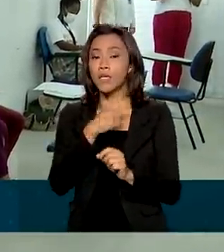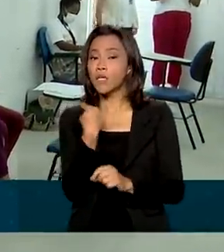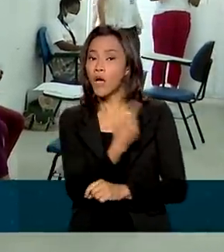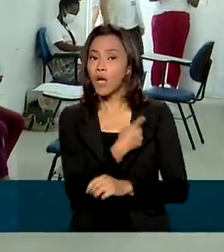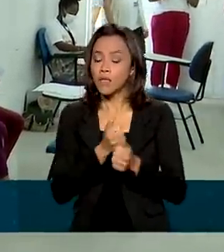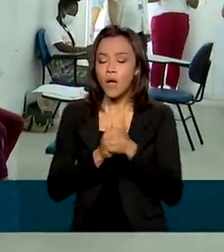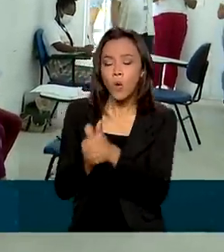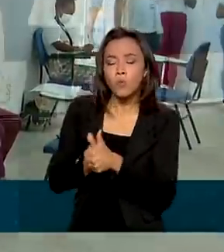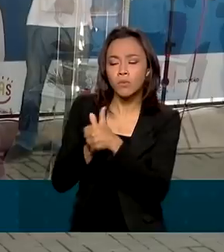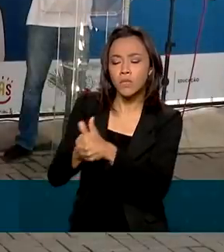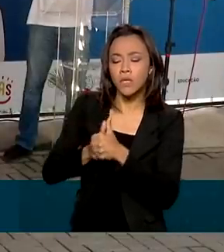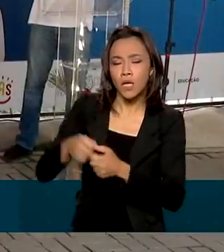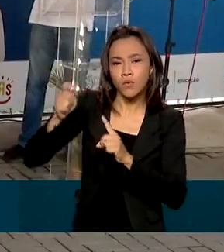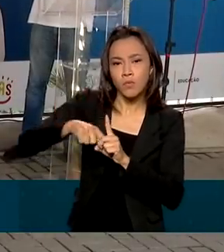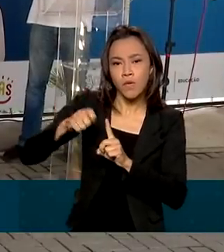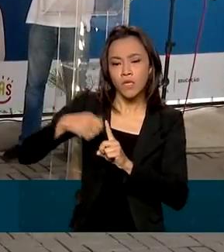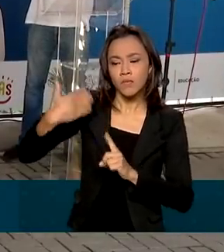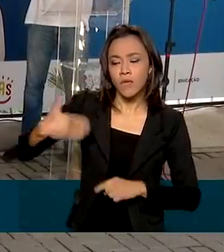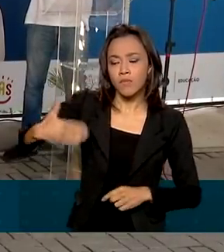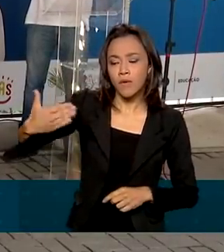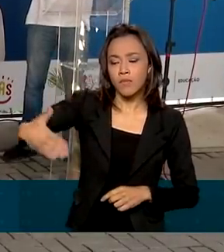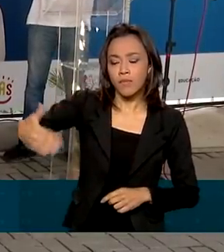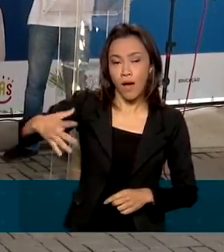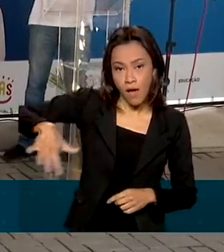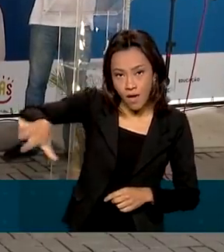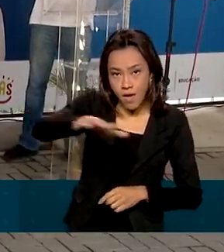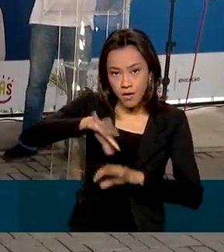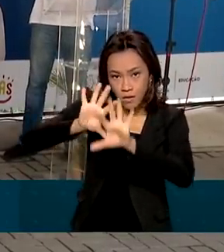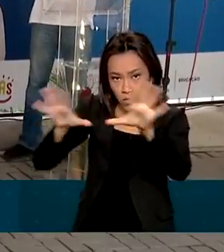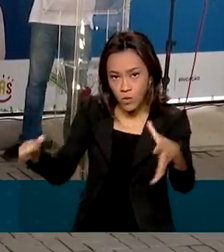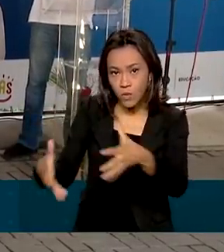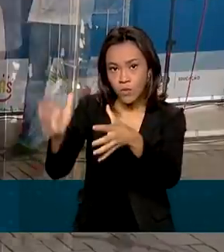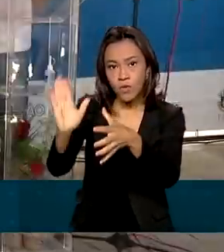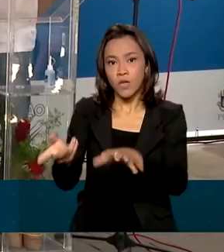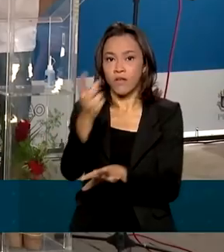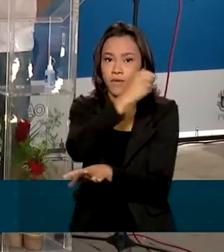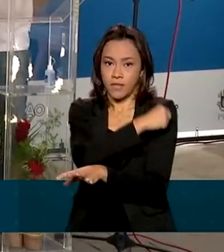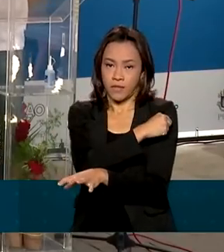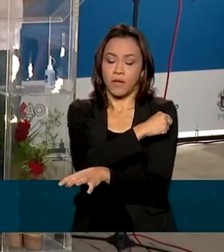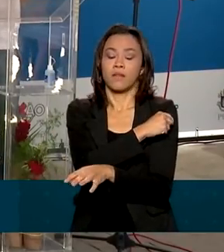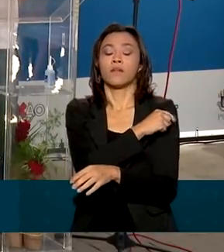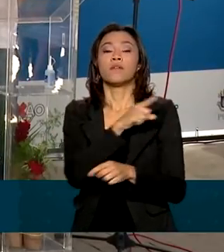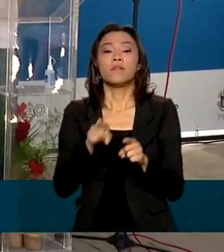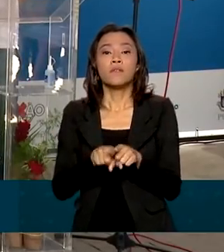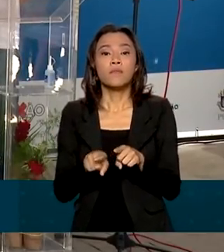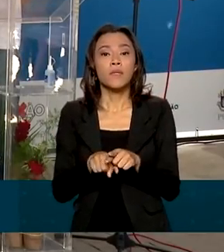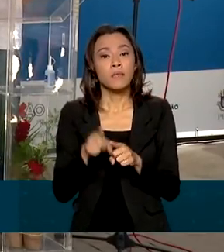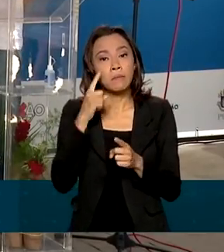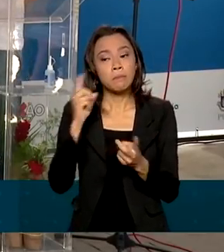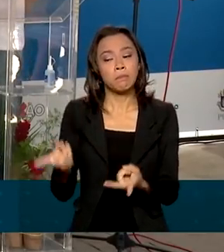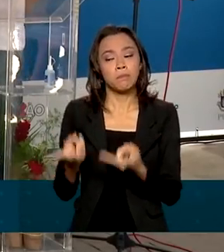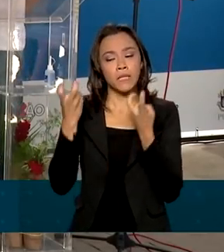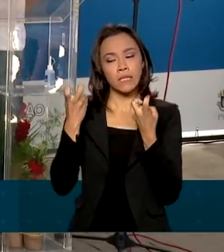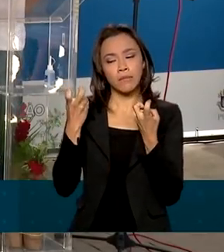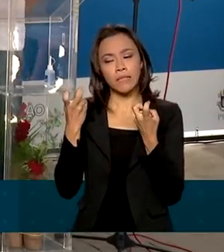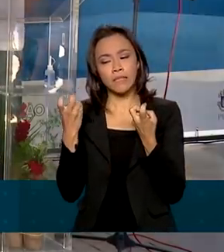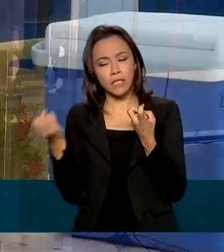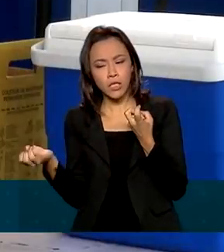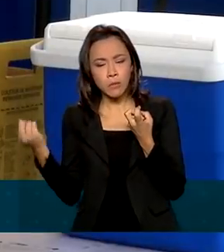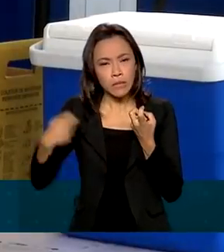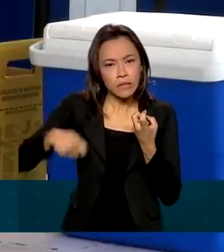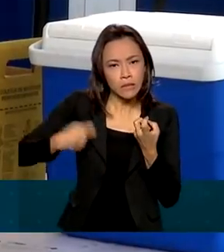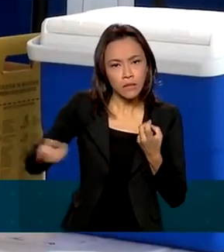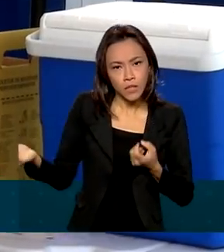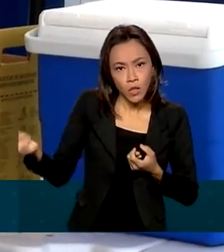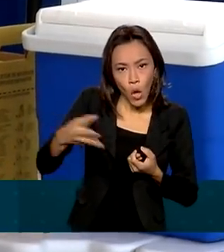para os próximos meses essa população vacinada e ver a necessidade de novas doses ou